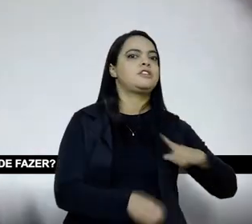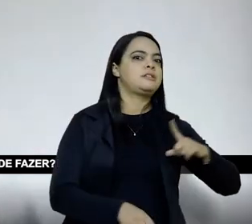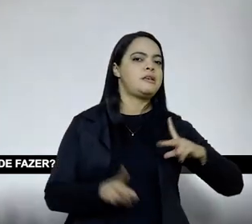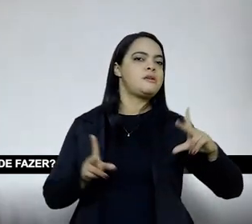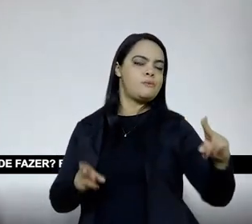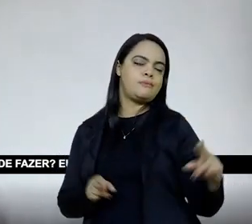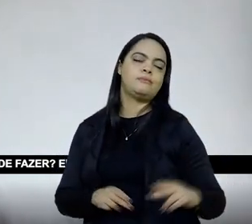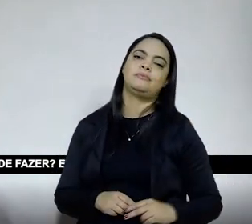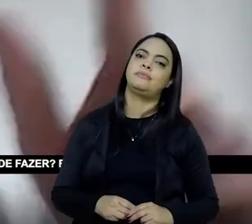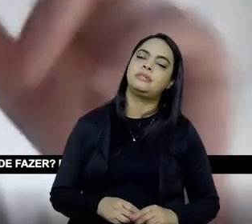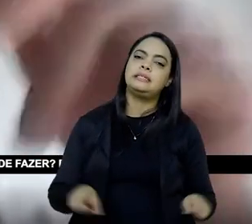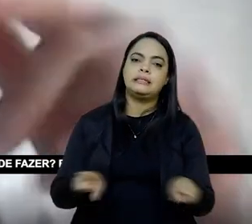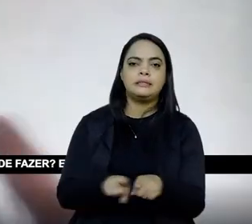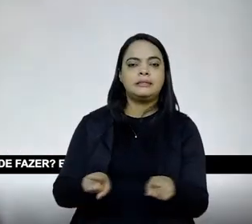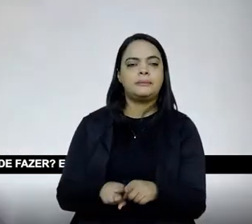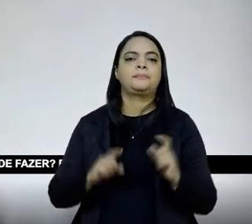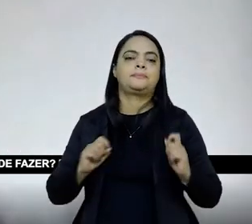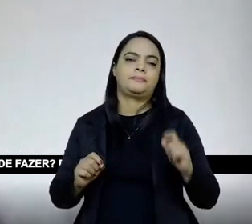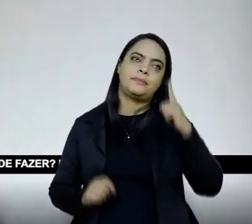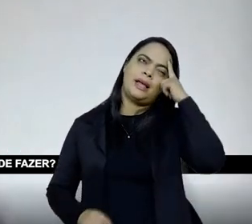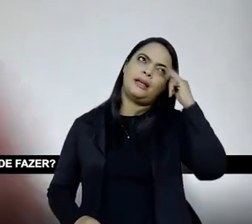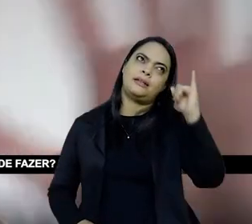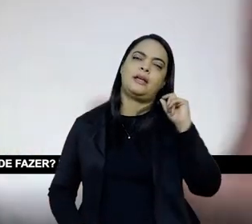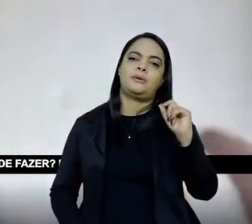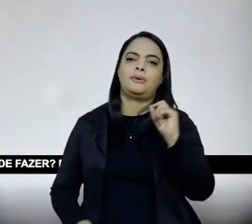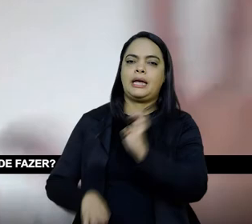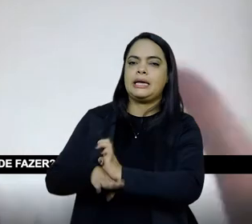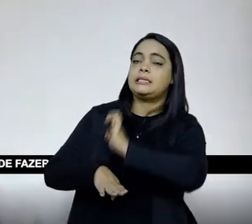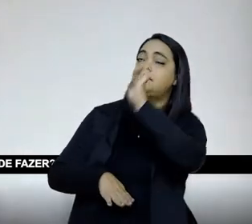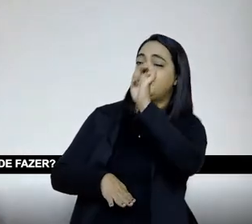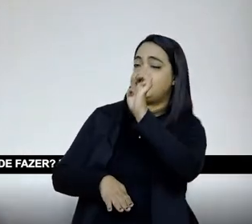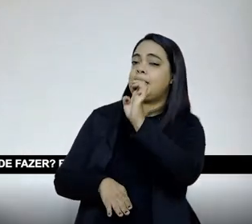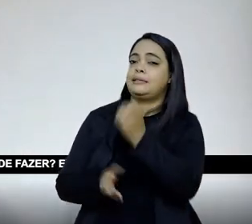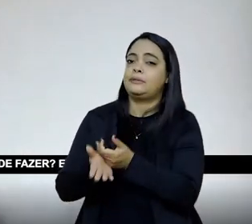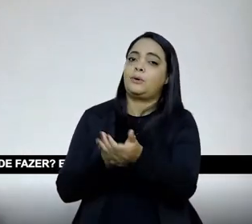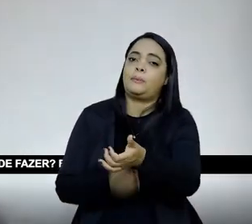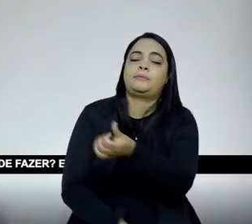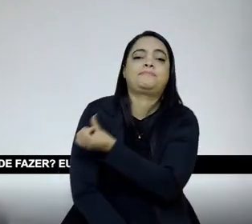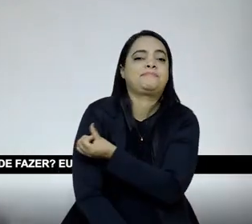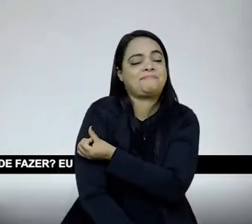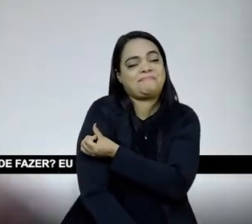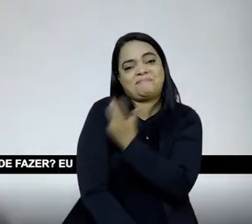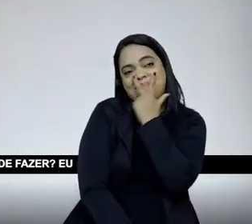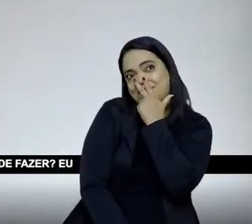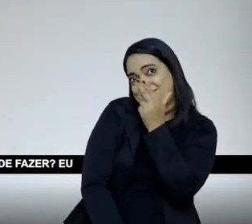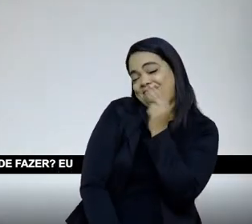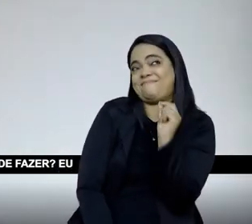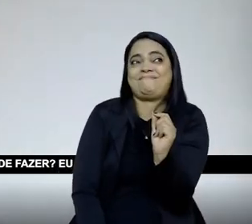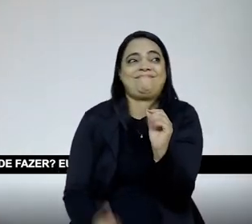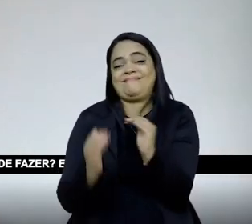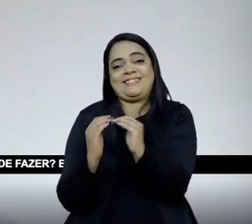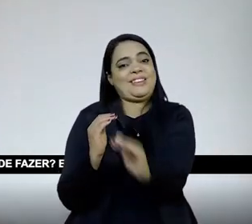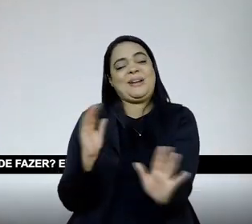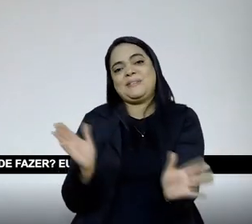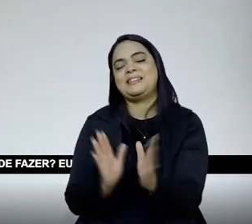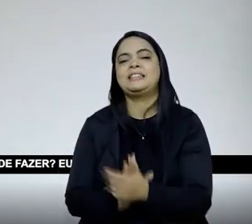e aquela ideia dos especialistas a partir do sexto ano, que é um outro mundo que não se... Sabendo disso, como